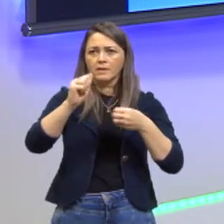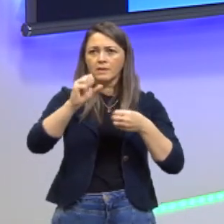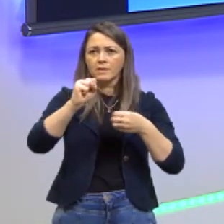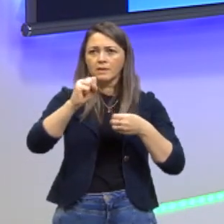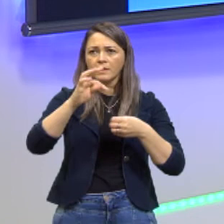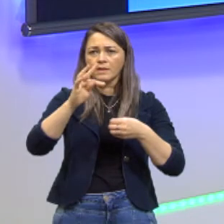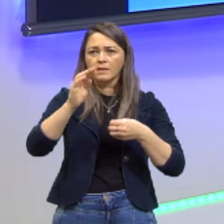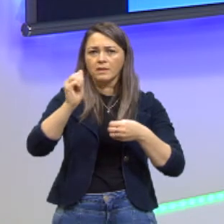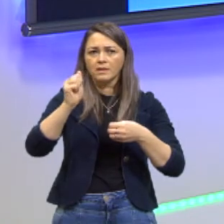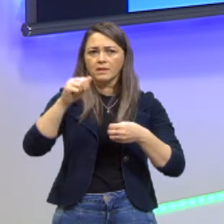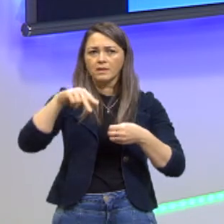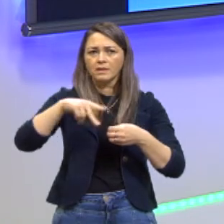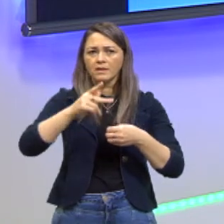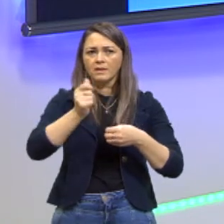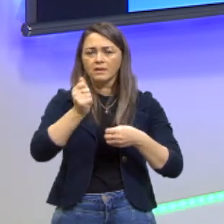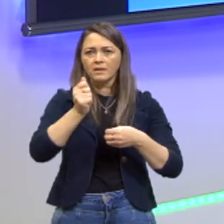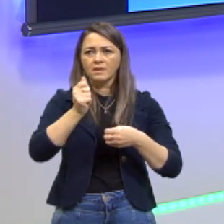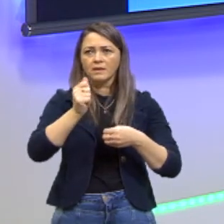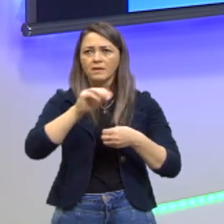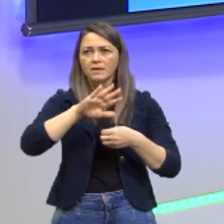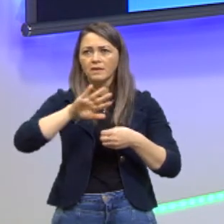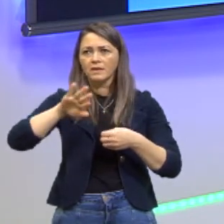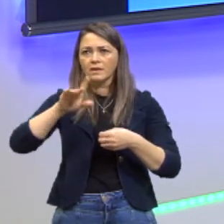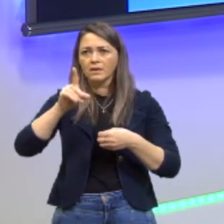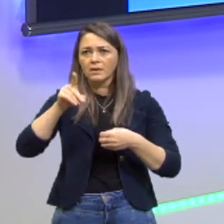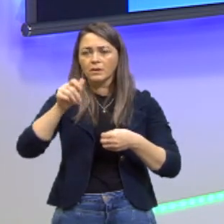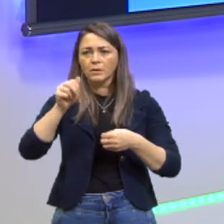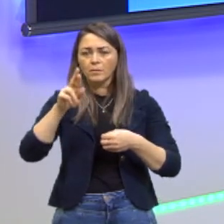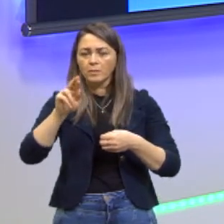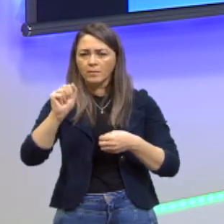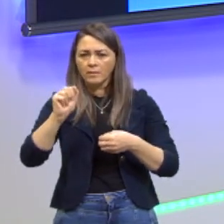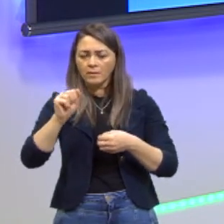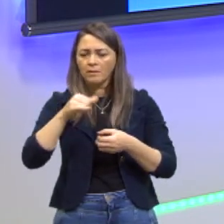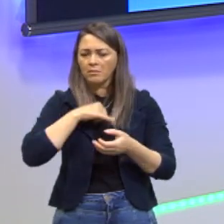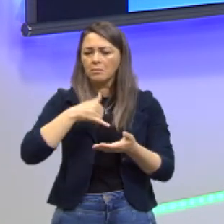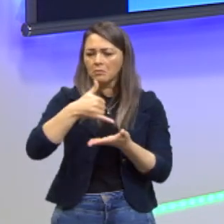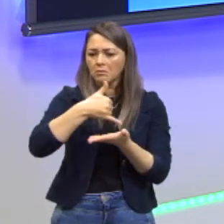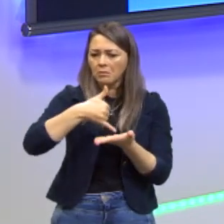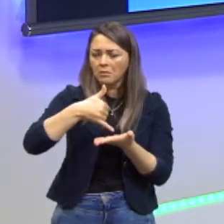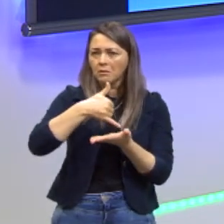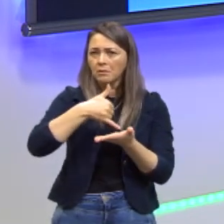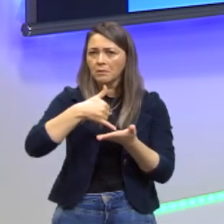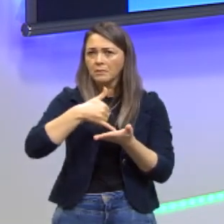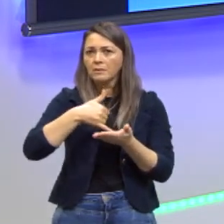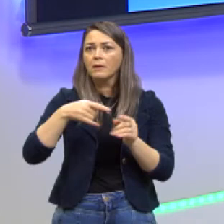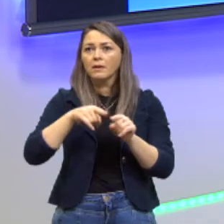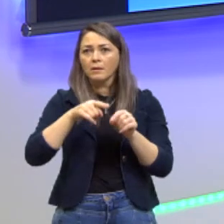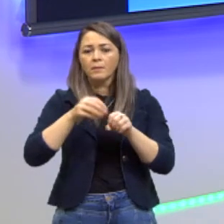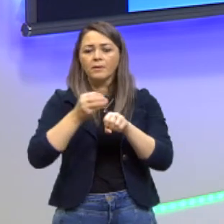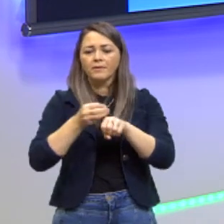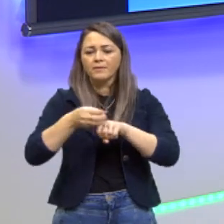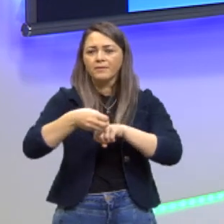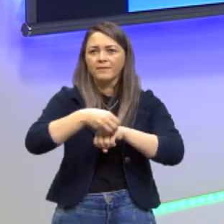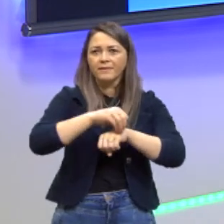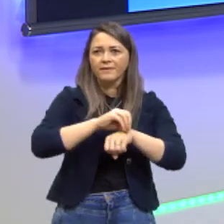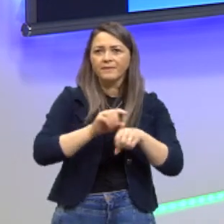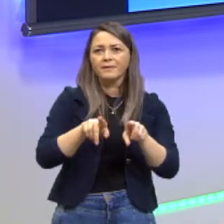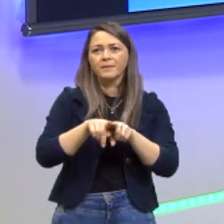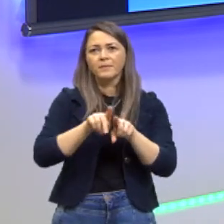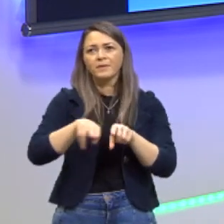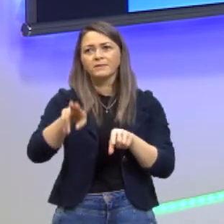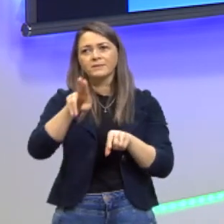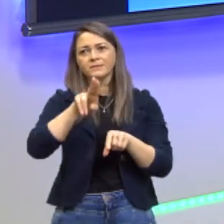é uma amêndoa, né? Uma oleaginosa que produz muito óleo e a soja, ela é principalmente usada,